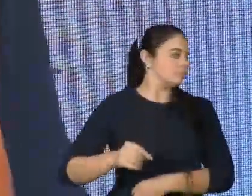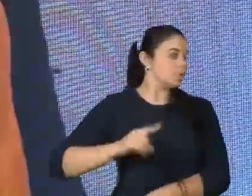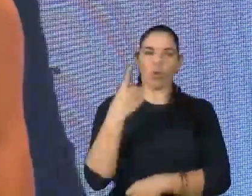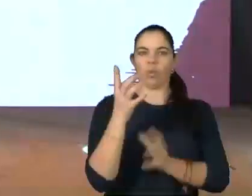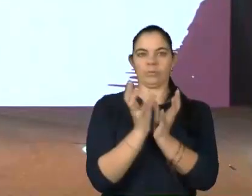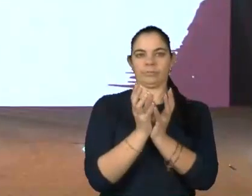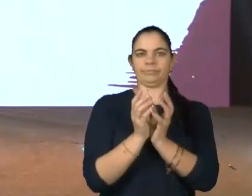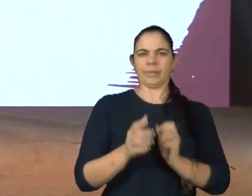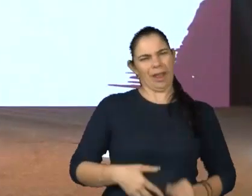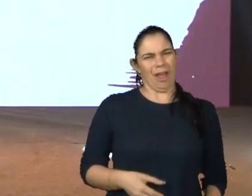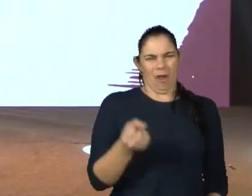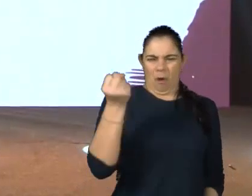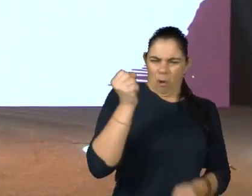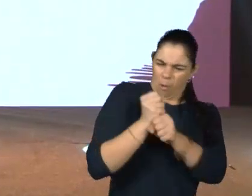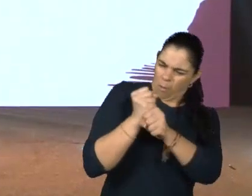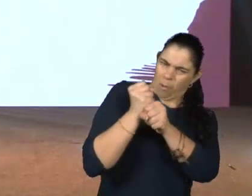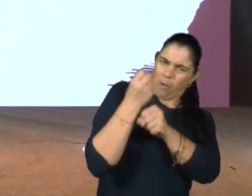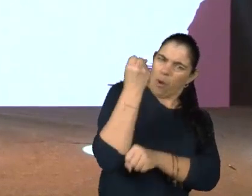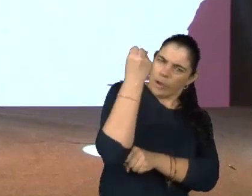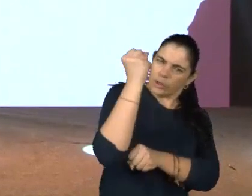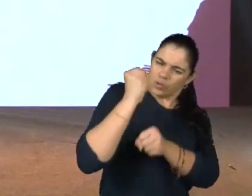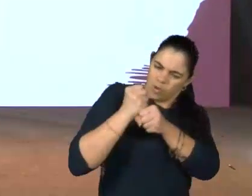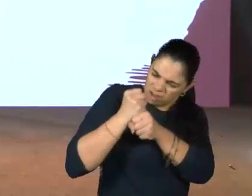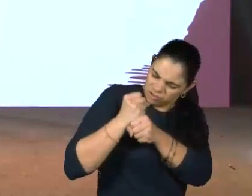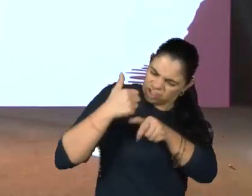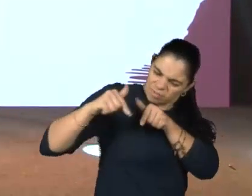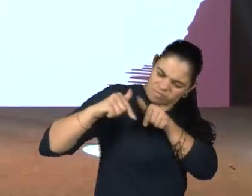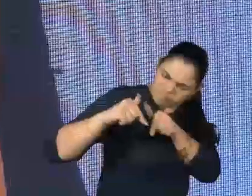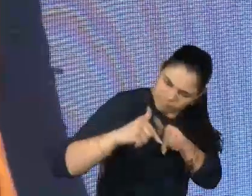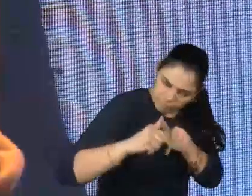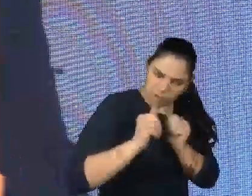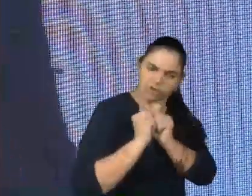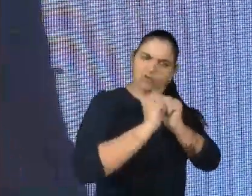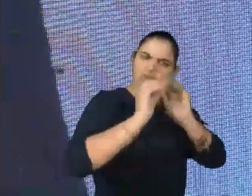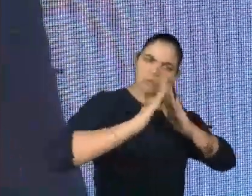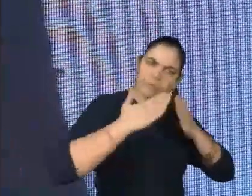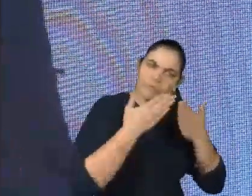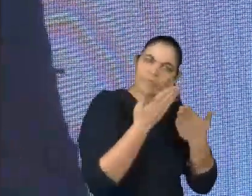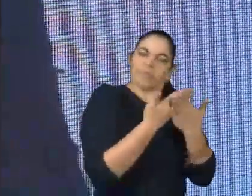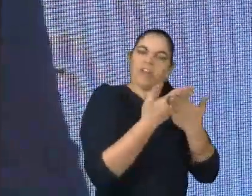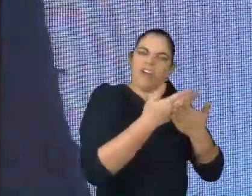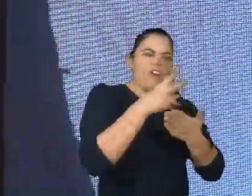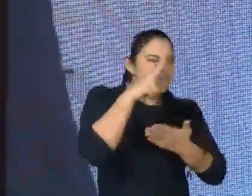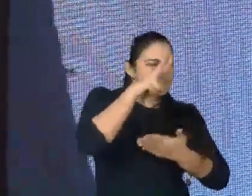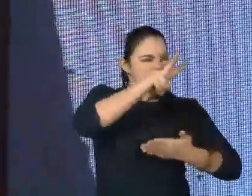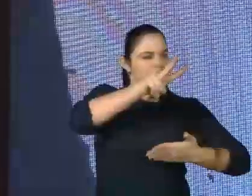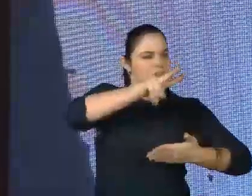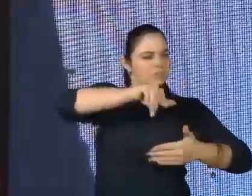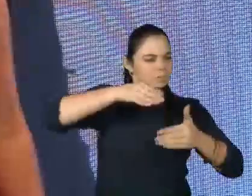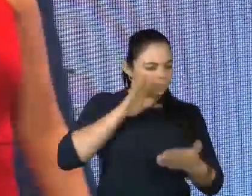Durante oito anos de trabalho nessa questão da inclusão juntamente com as escolas, e esse fortalecimento e engajamento,